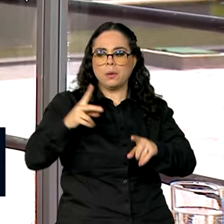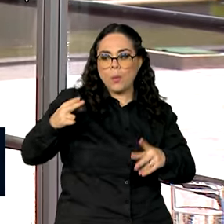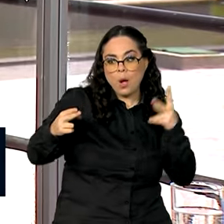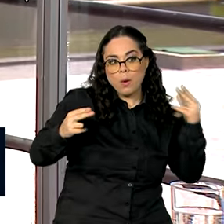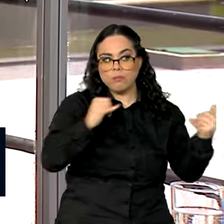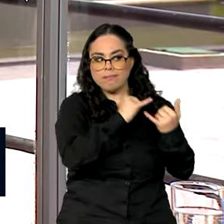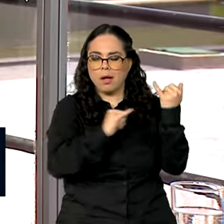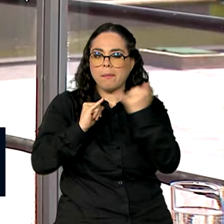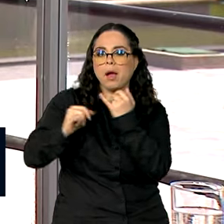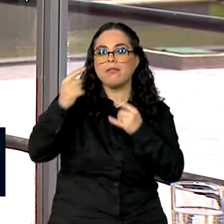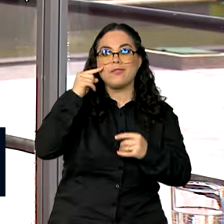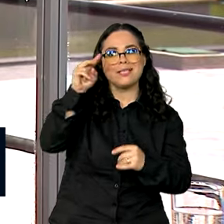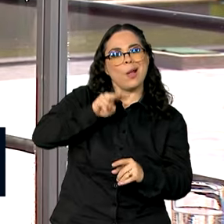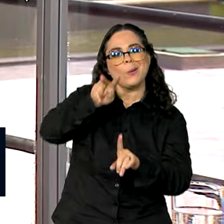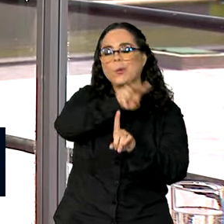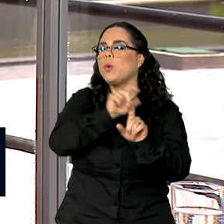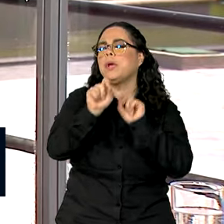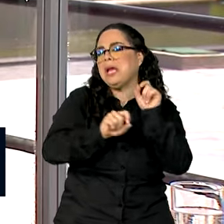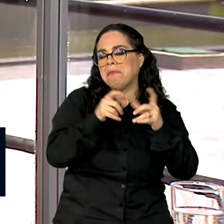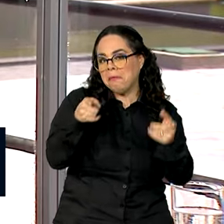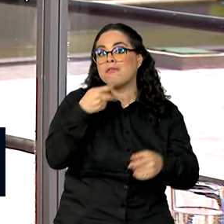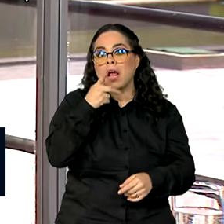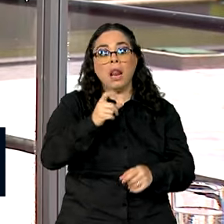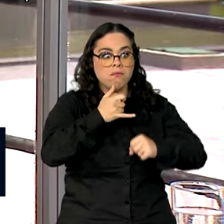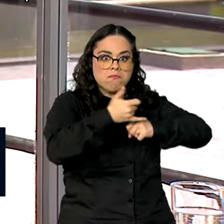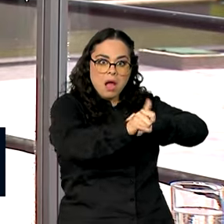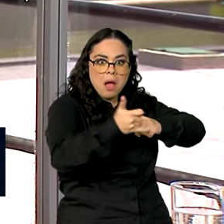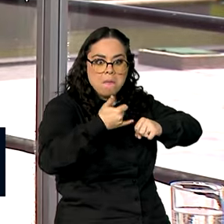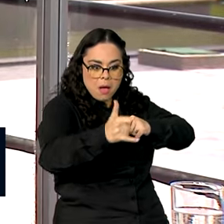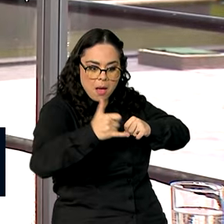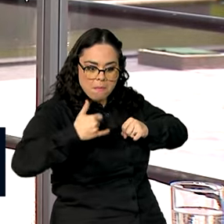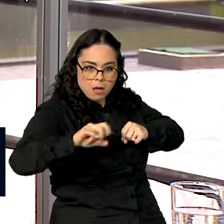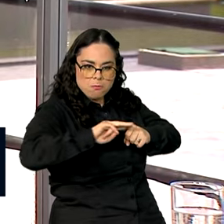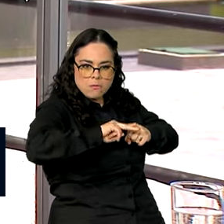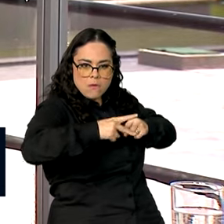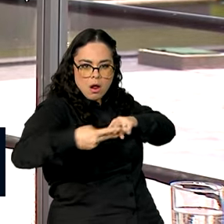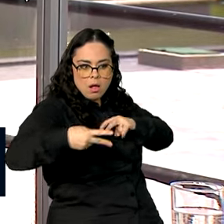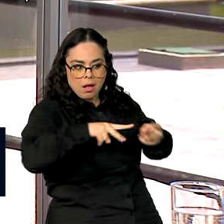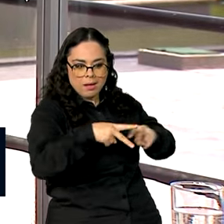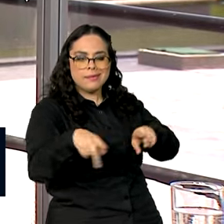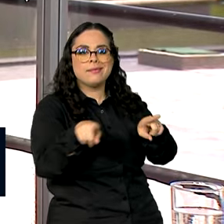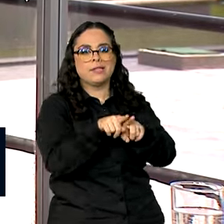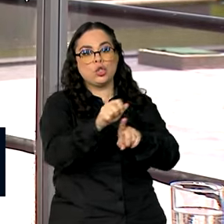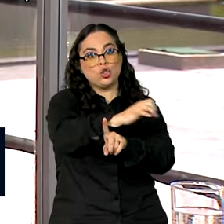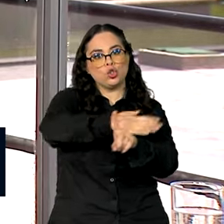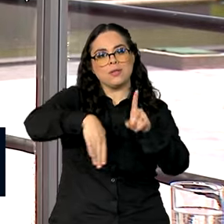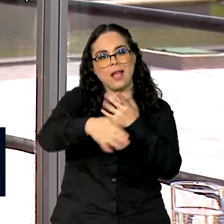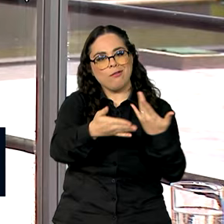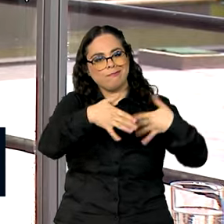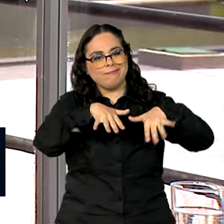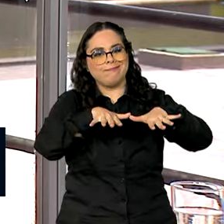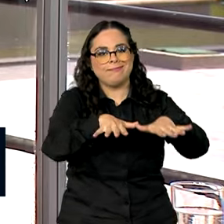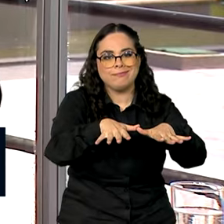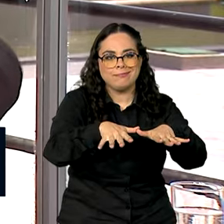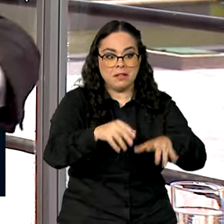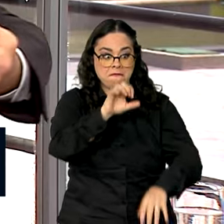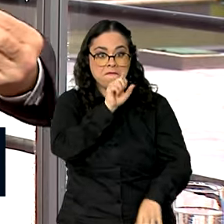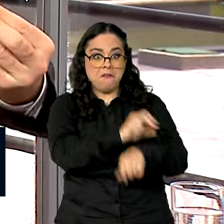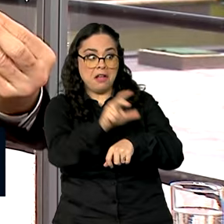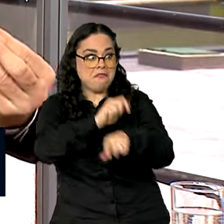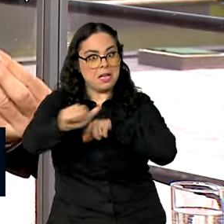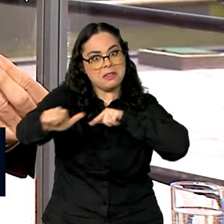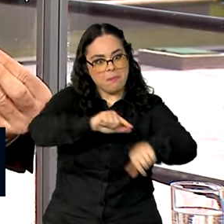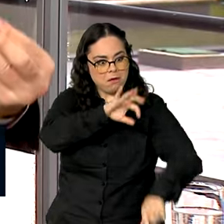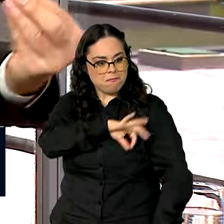aspecto que nós aqui. A transição deve ser uma oportunidade também de inclusão social, de geração de emprego e renda. Como